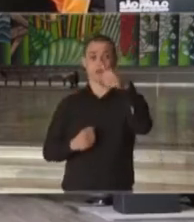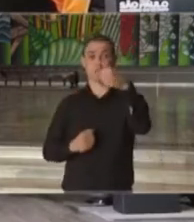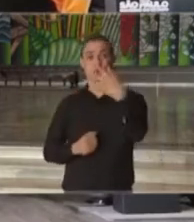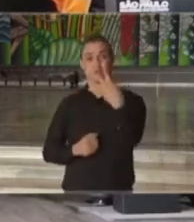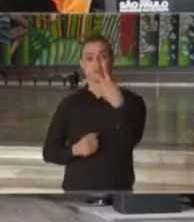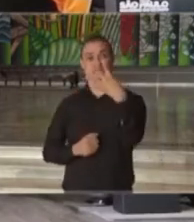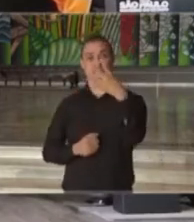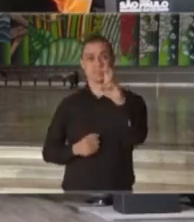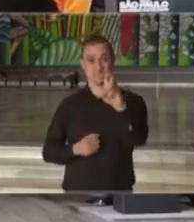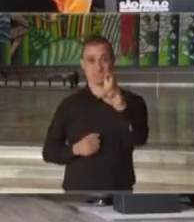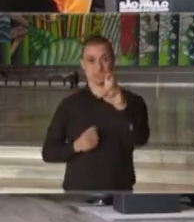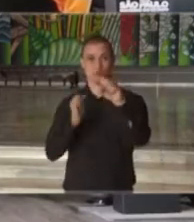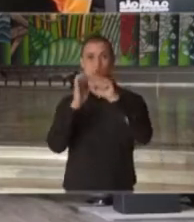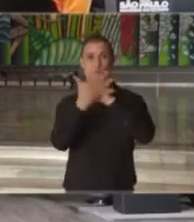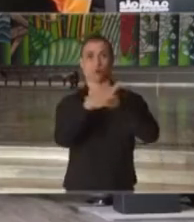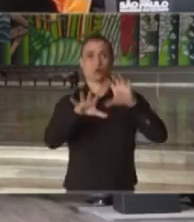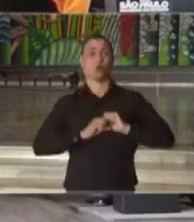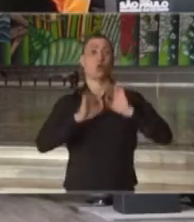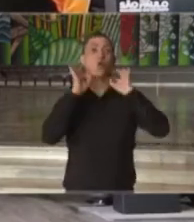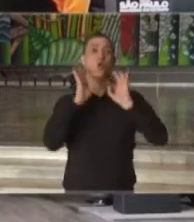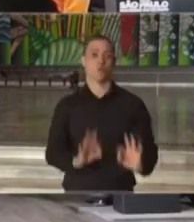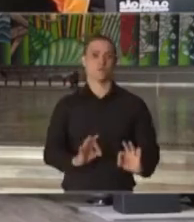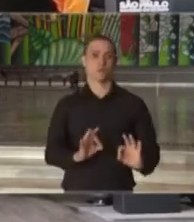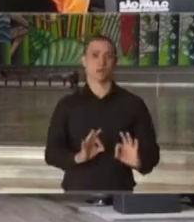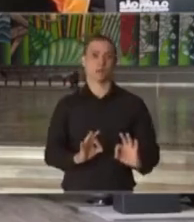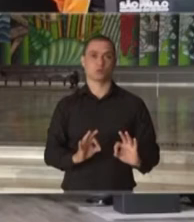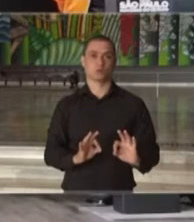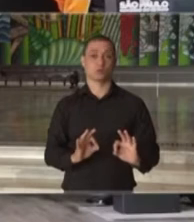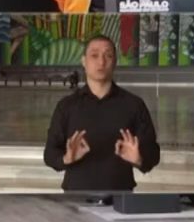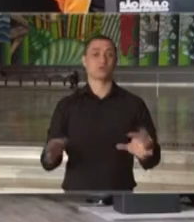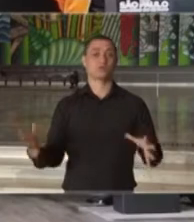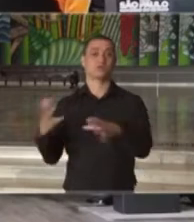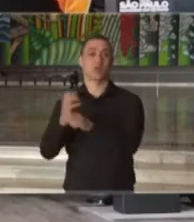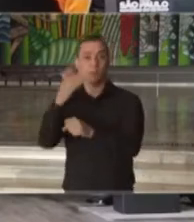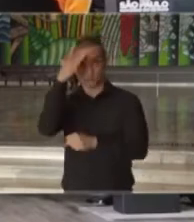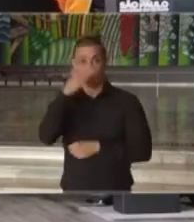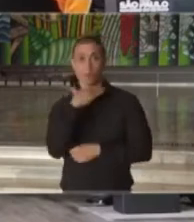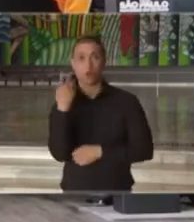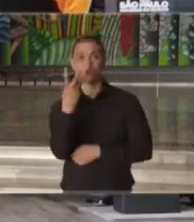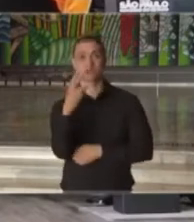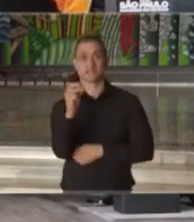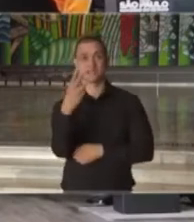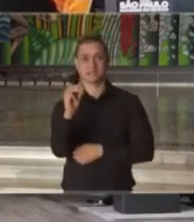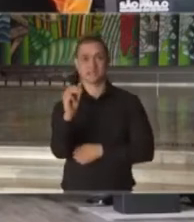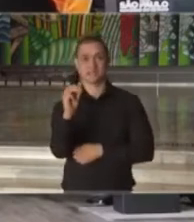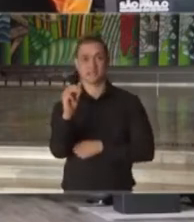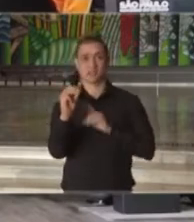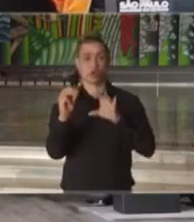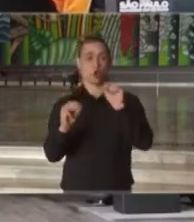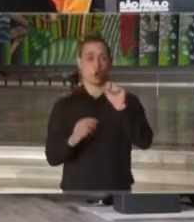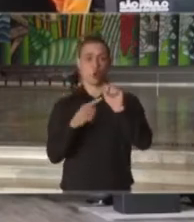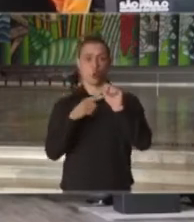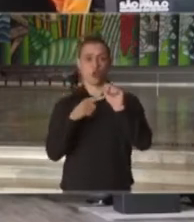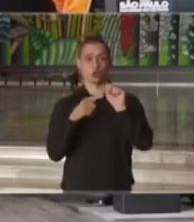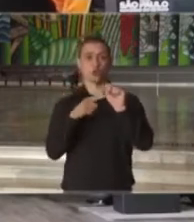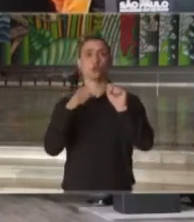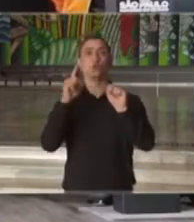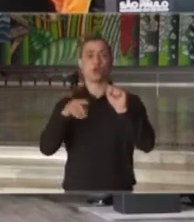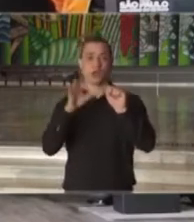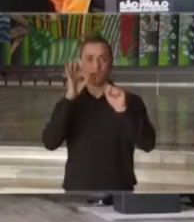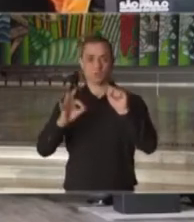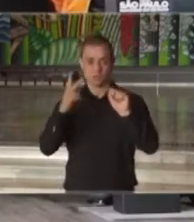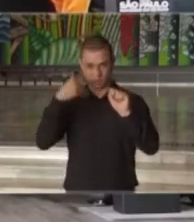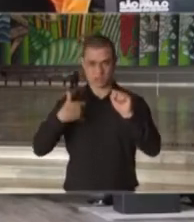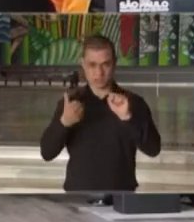casos confirmados e desses, 30 óbitos, sendo oito óbitos, então, de um dia para o outro.